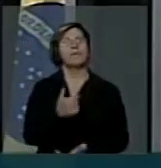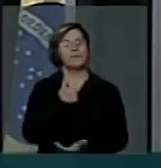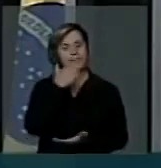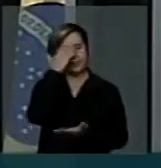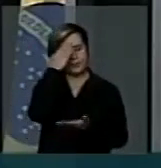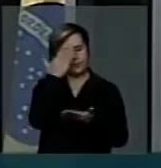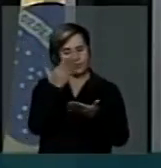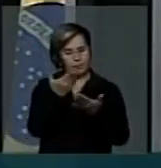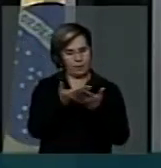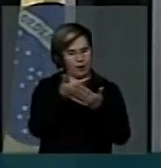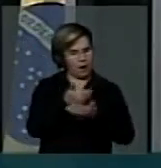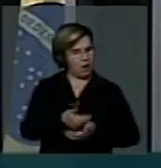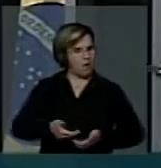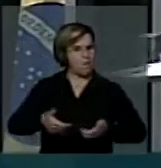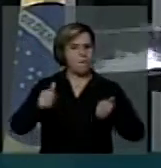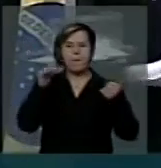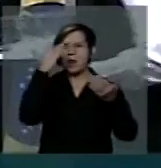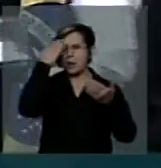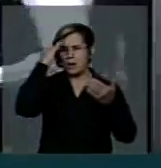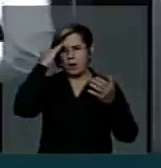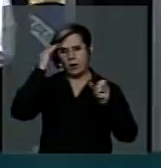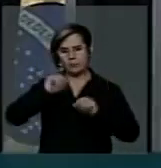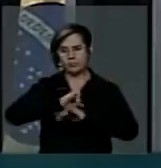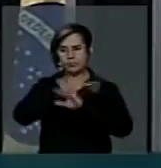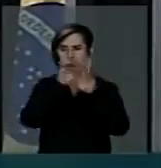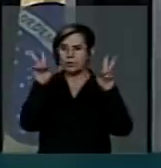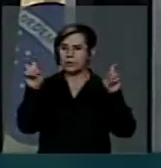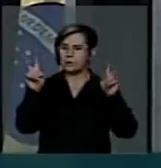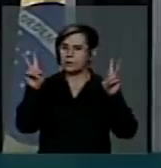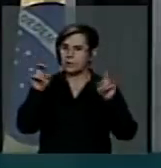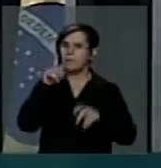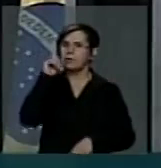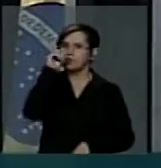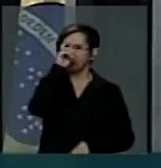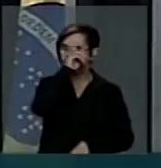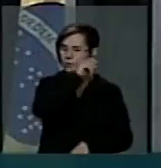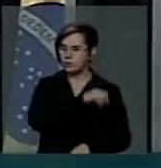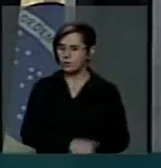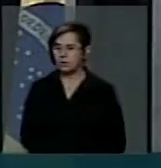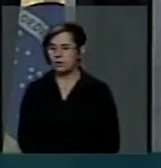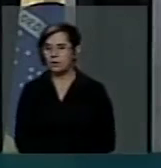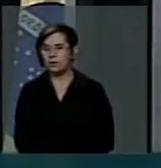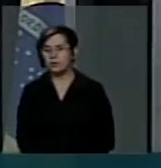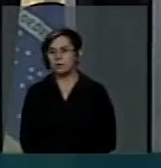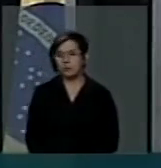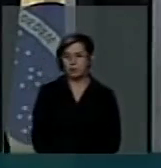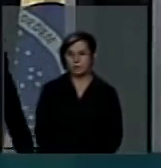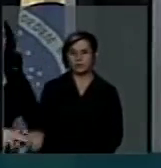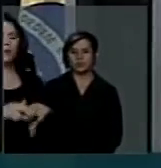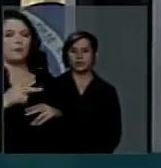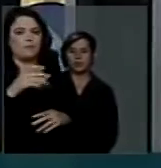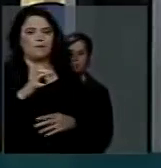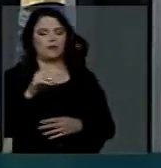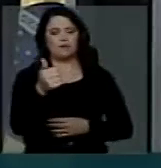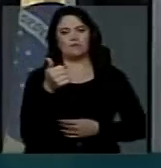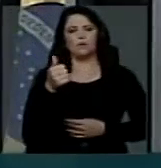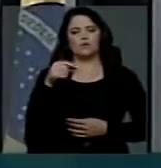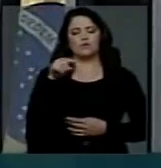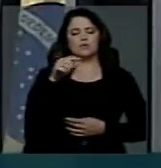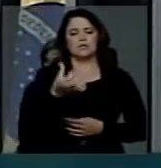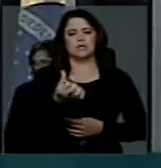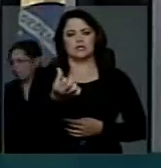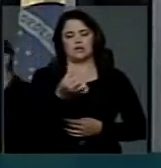que para uma melhor compreensão do tema mais polêmico proposto pelo PL 7.663, ou seja,